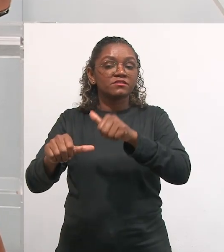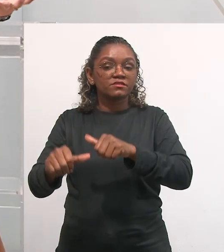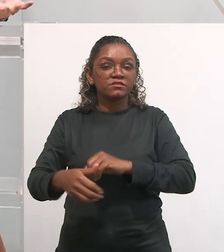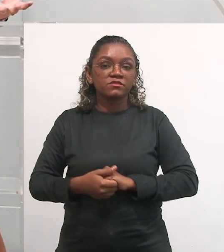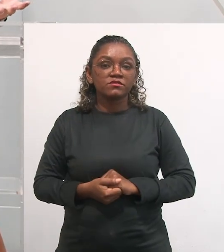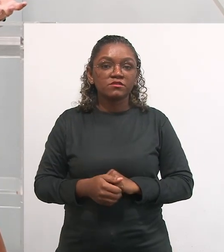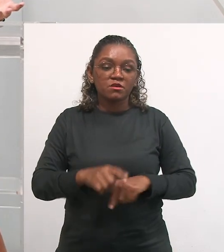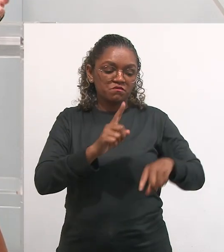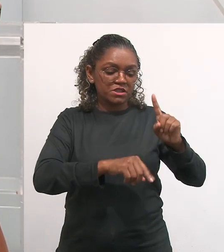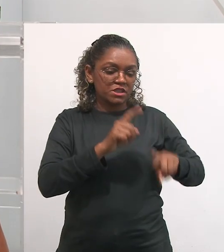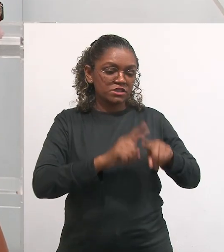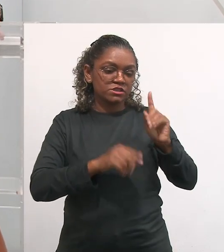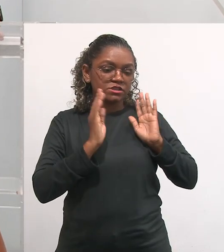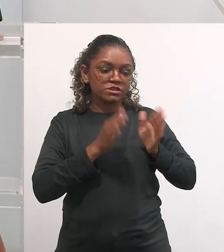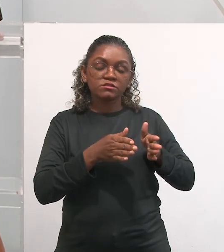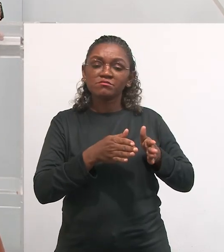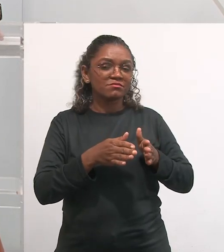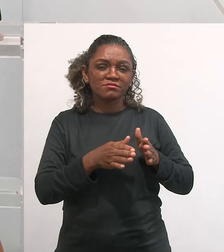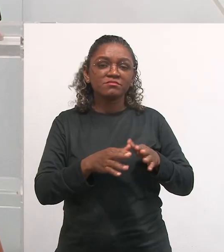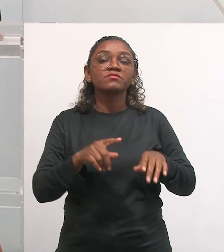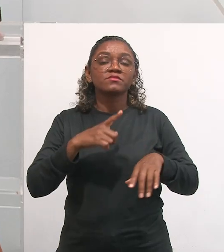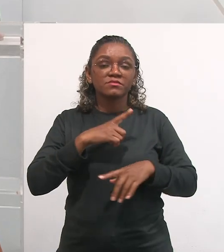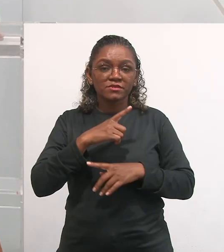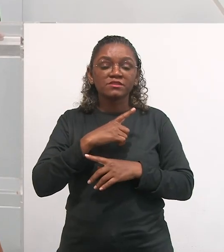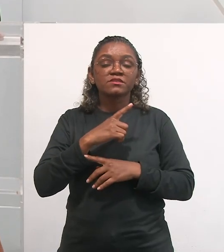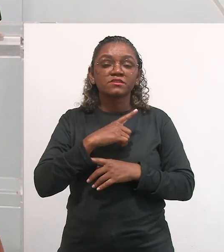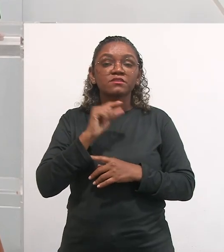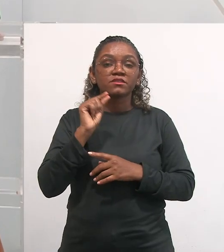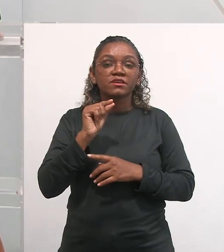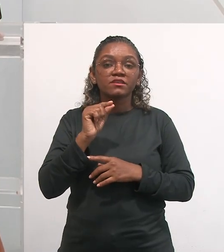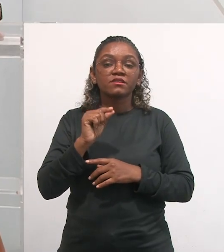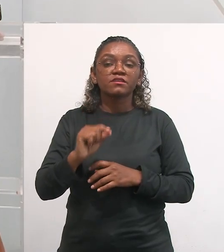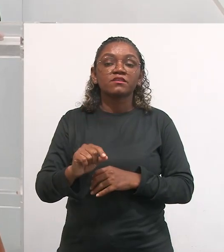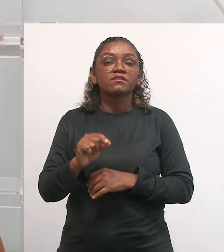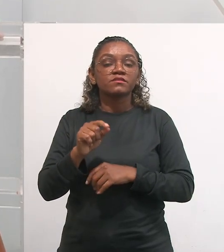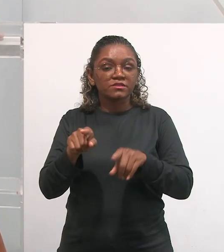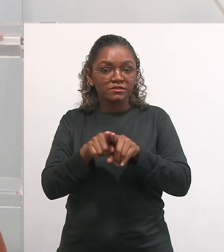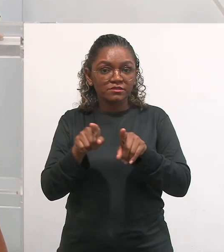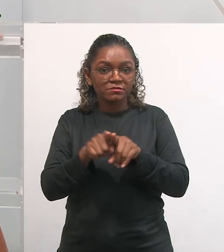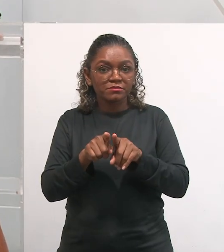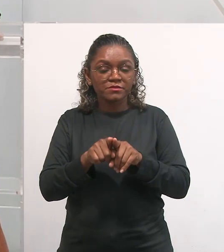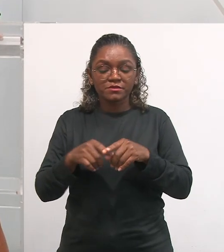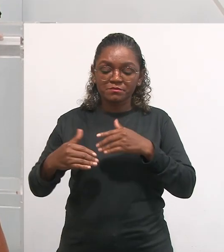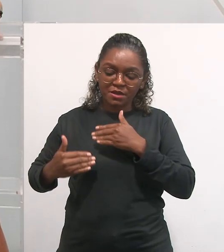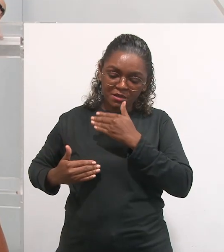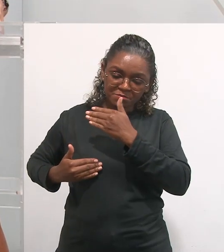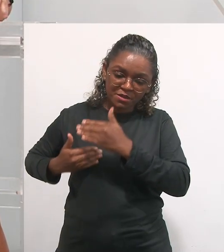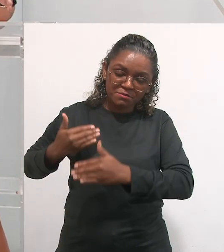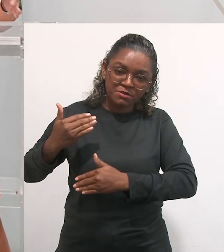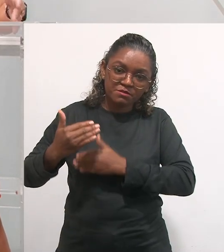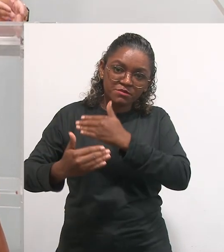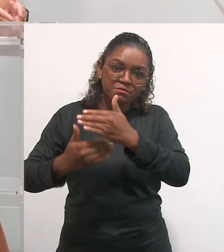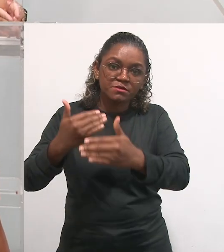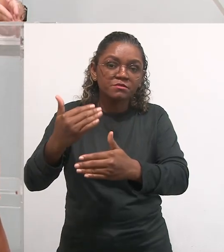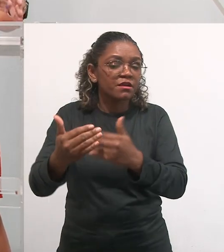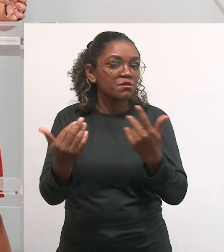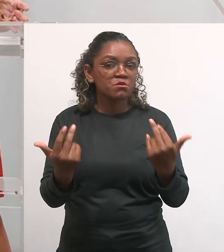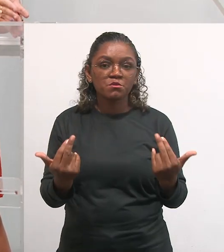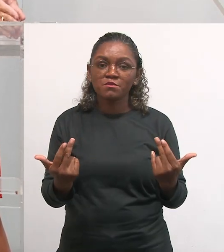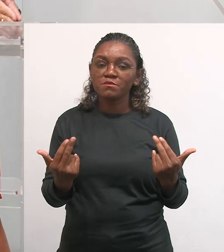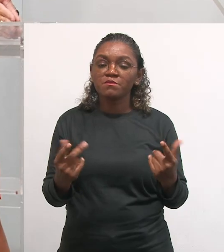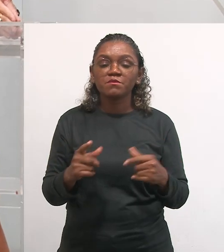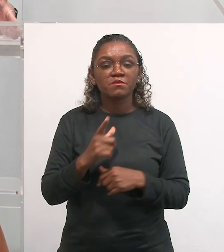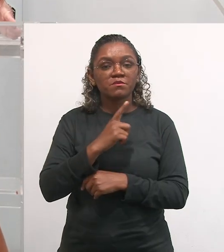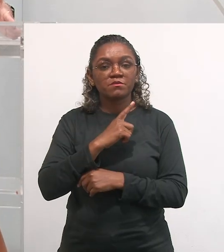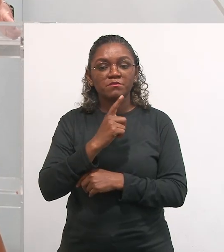é o processo avaliativo, ele não é o instrumento em si de avaliação, apenas o instrumento de avaliação, mas ele é todo o processo